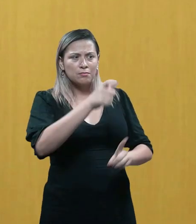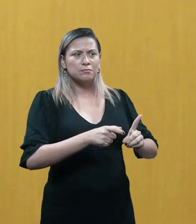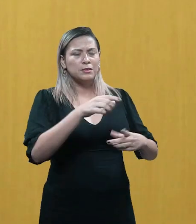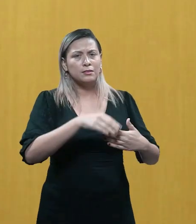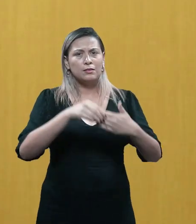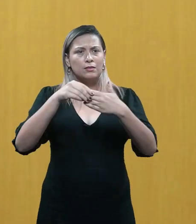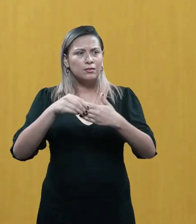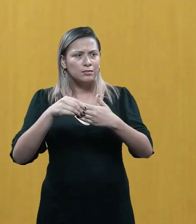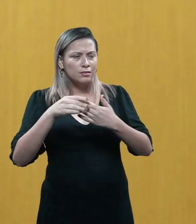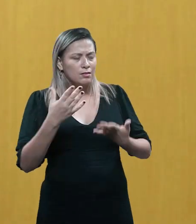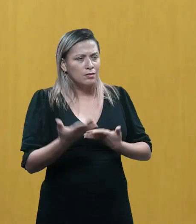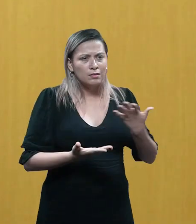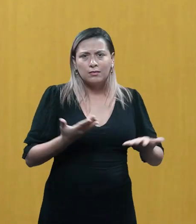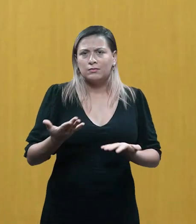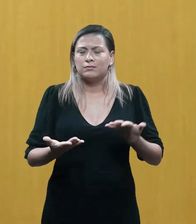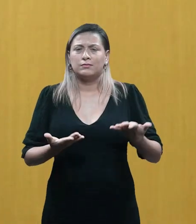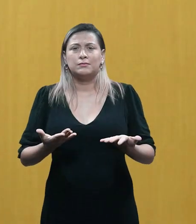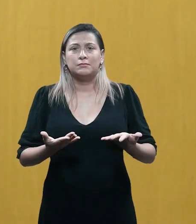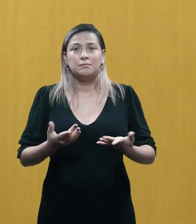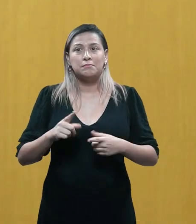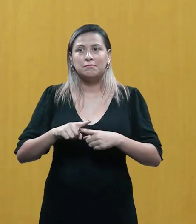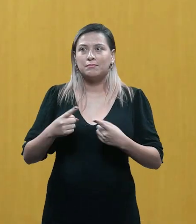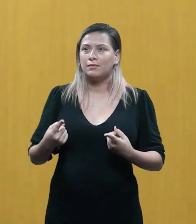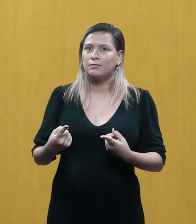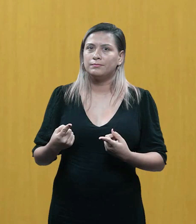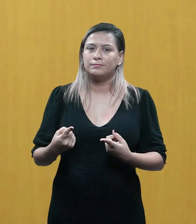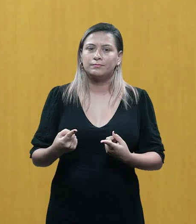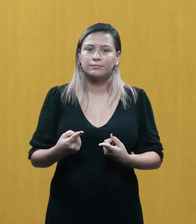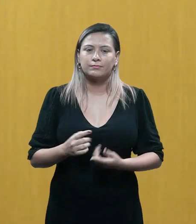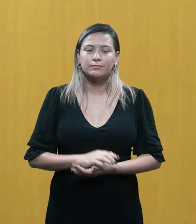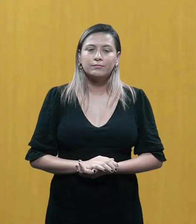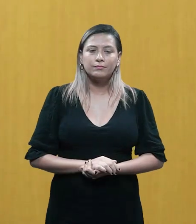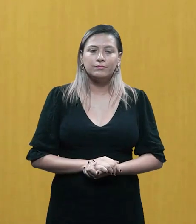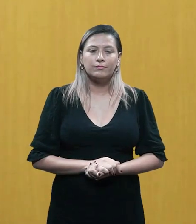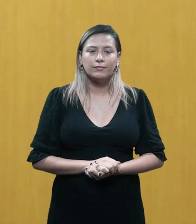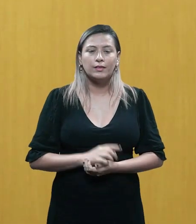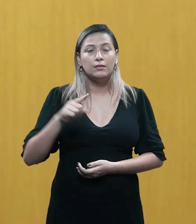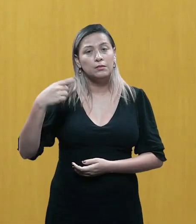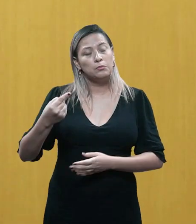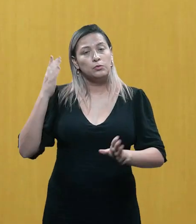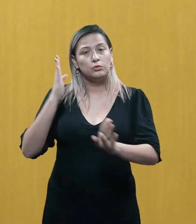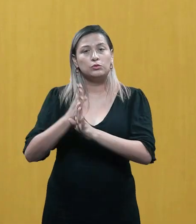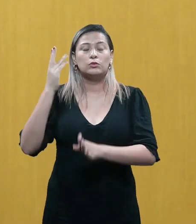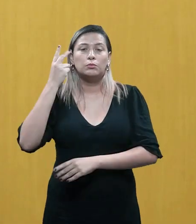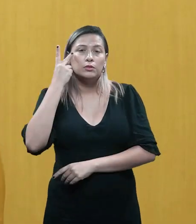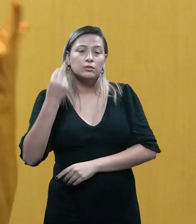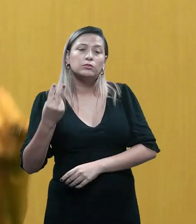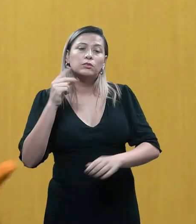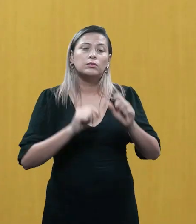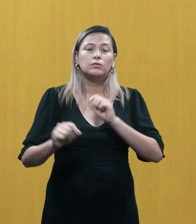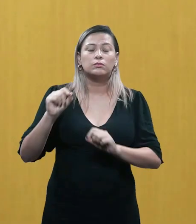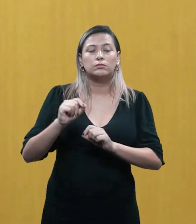vai seguindo isso e de repente você é anunciado de que a história tomou